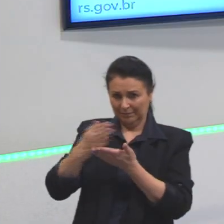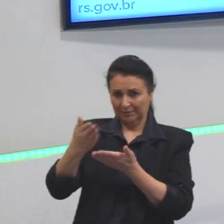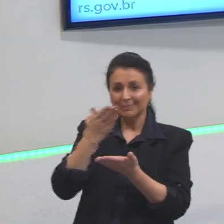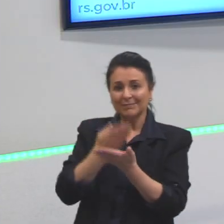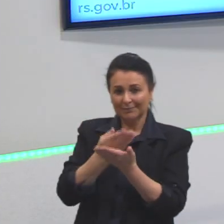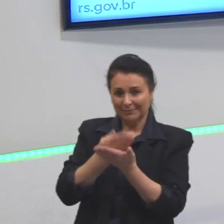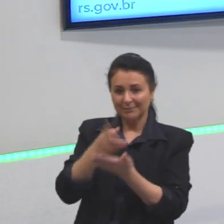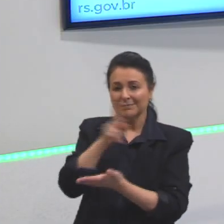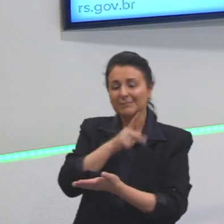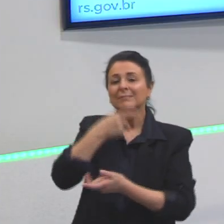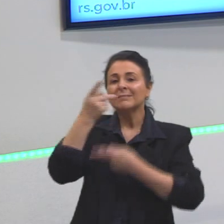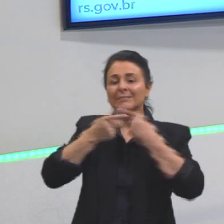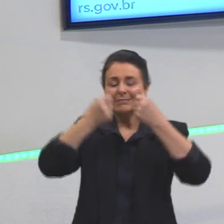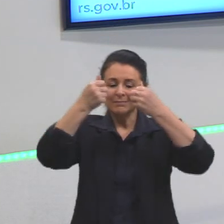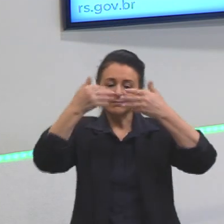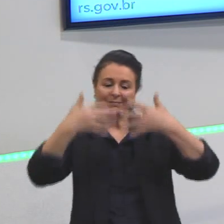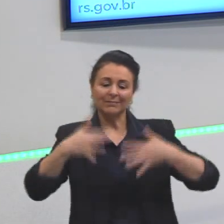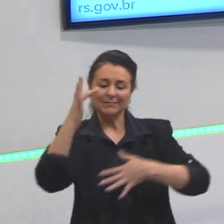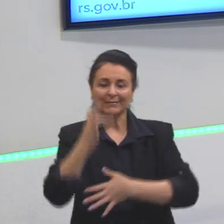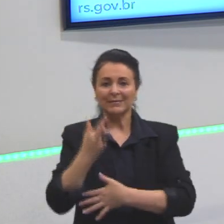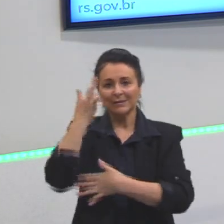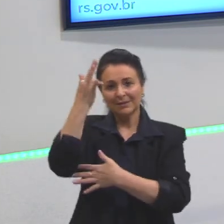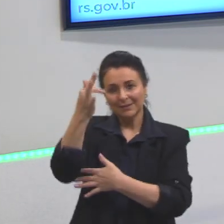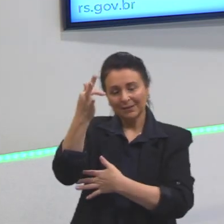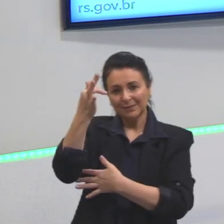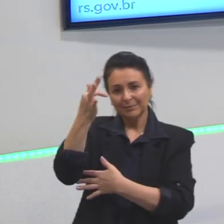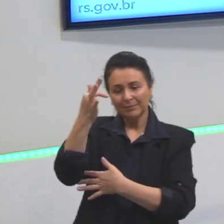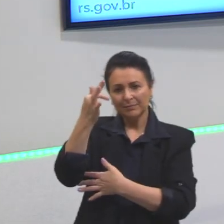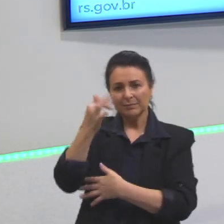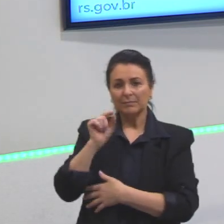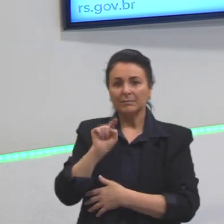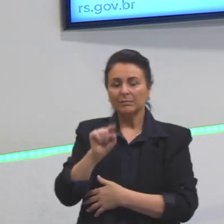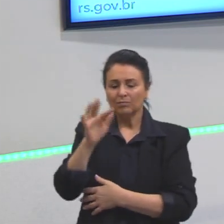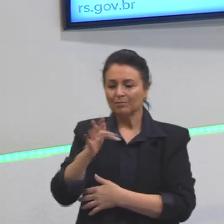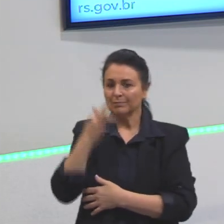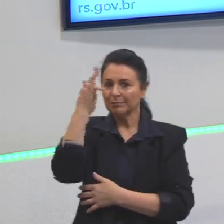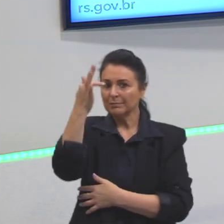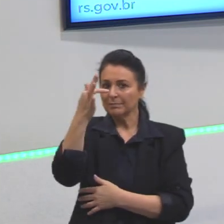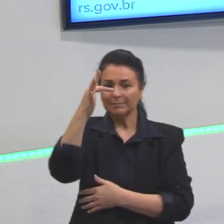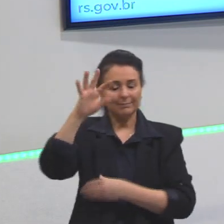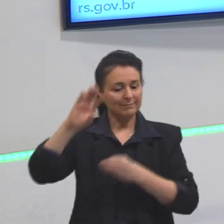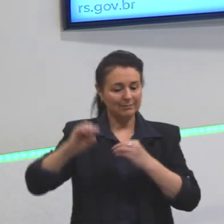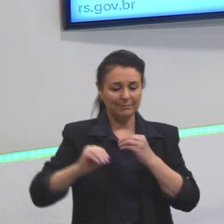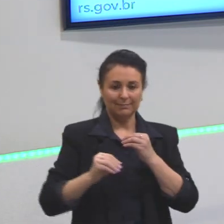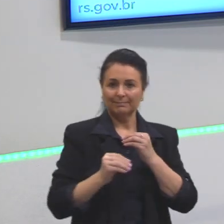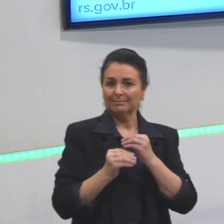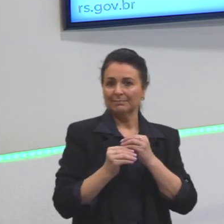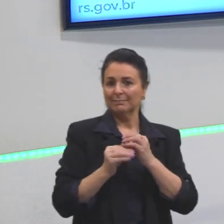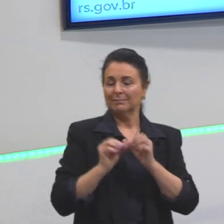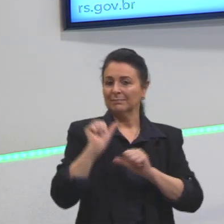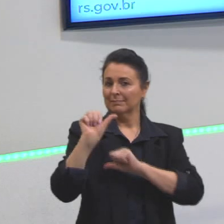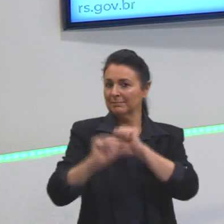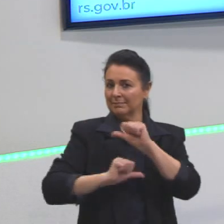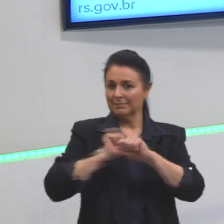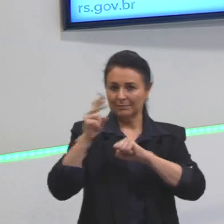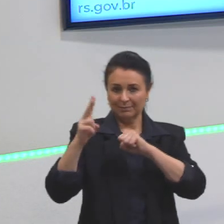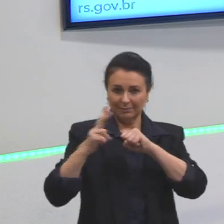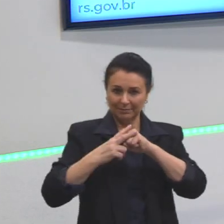que o futuro, ele é o único que não recebe modificação no verbo?